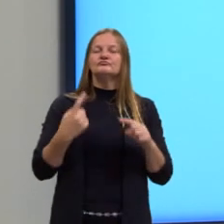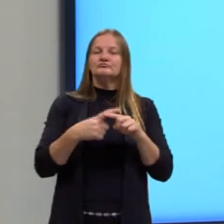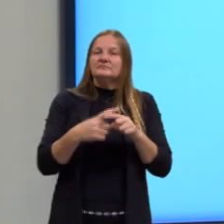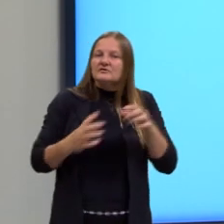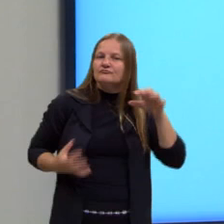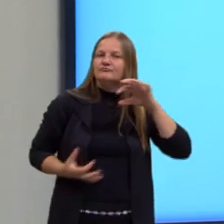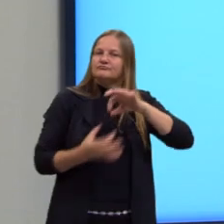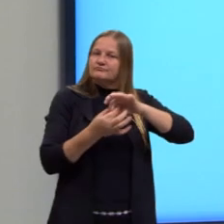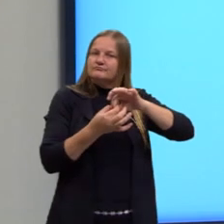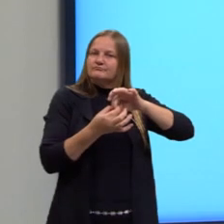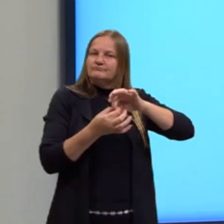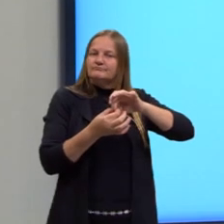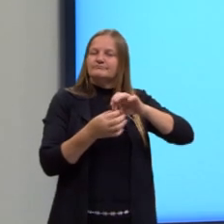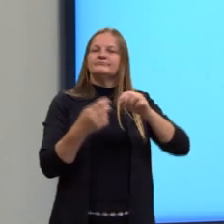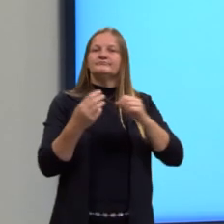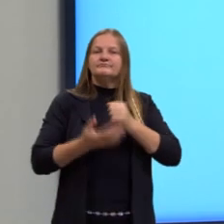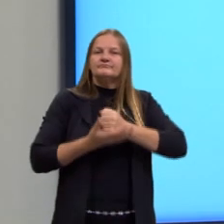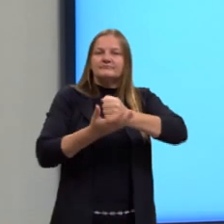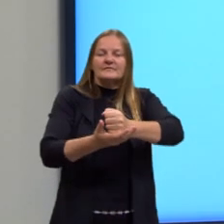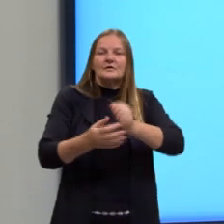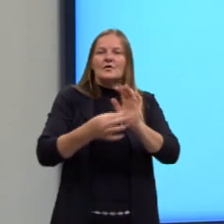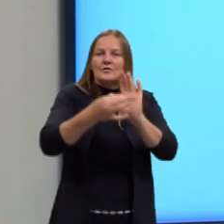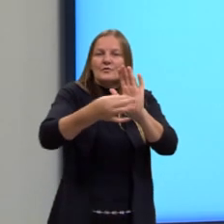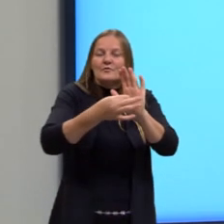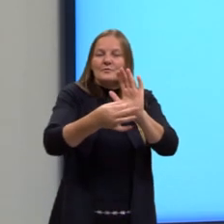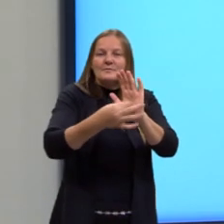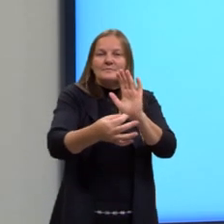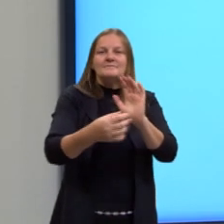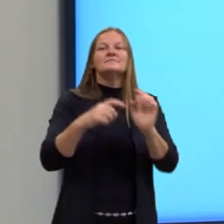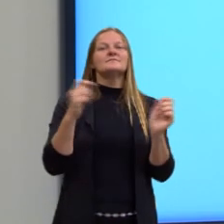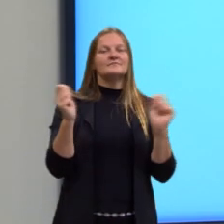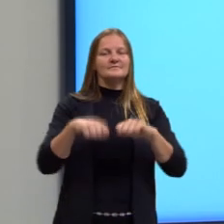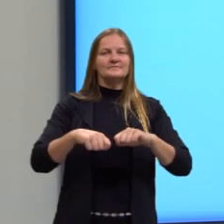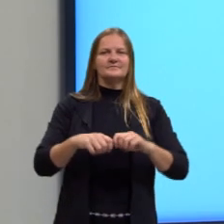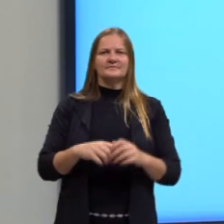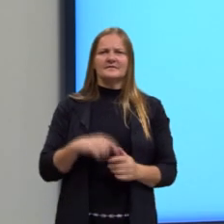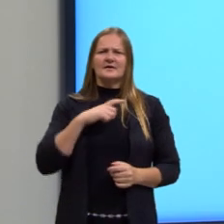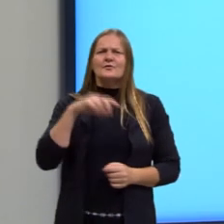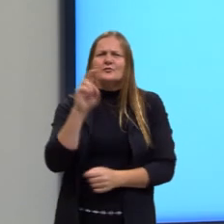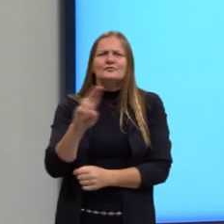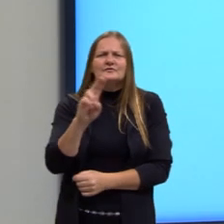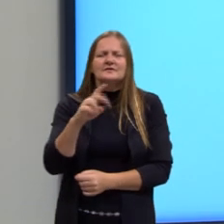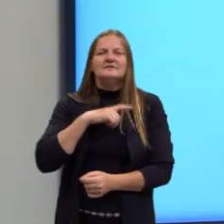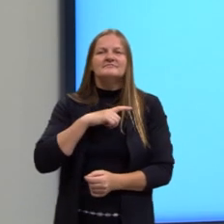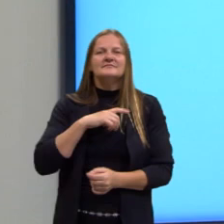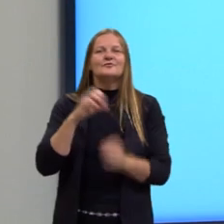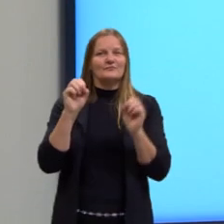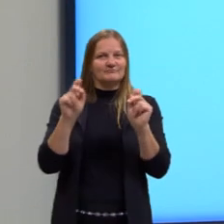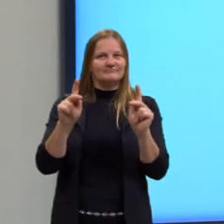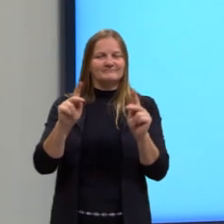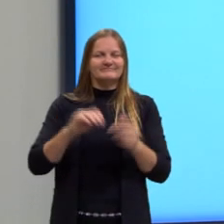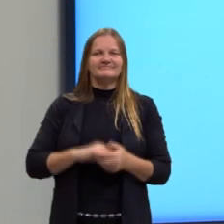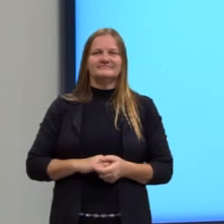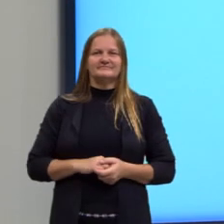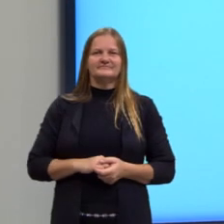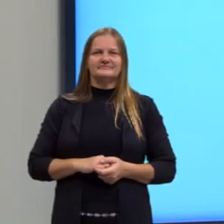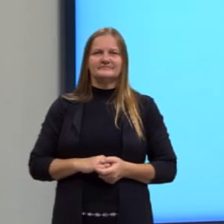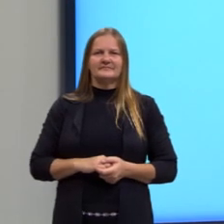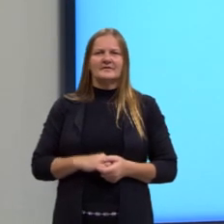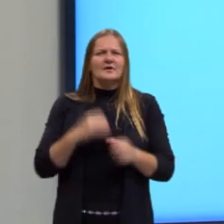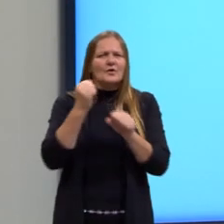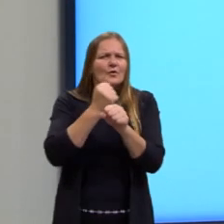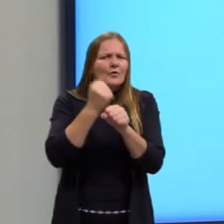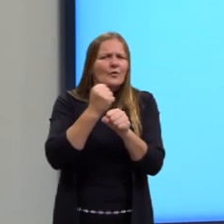contribuía e muito para o meu argumento porque eu não vou usar. Certo? Então, em sua